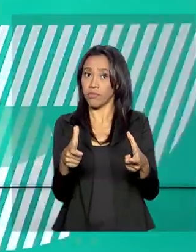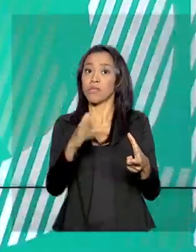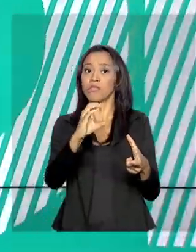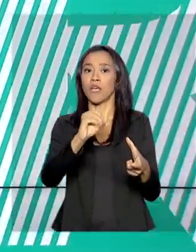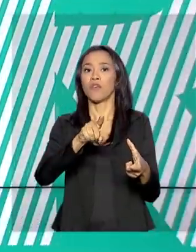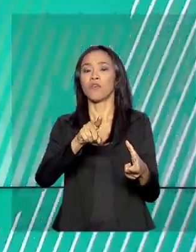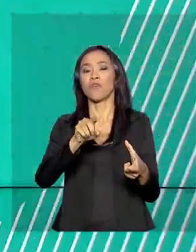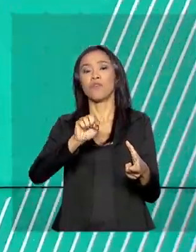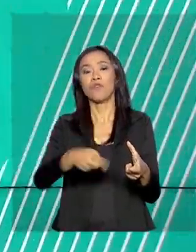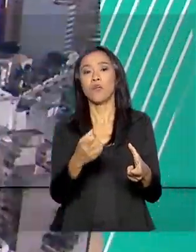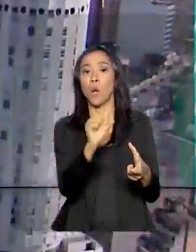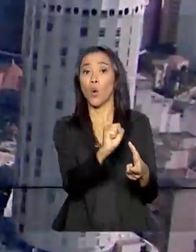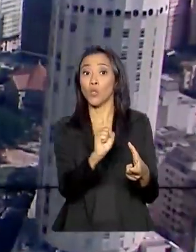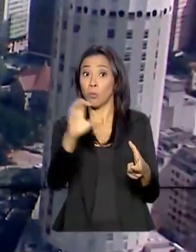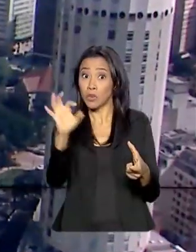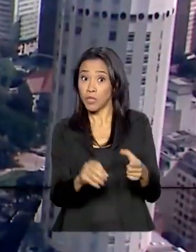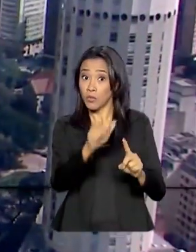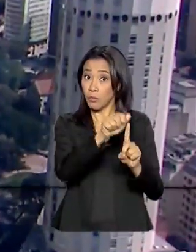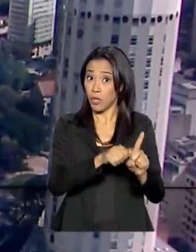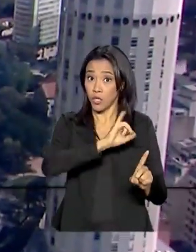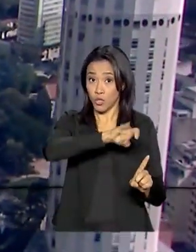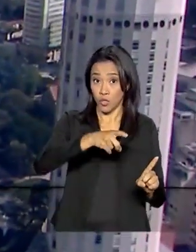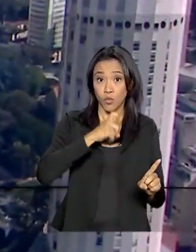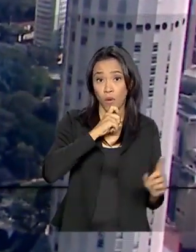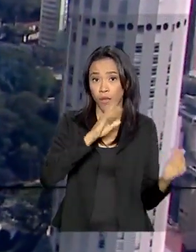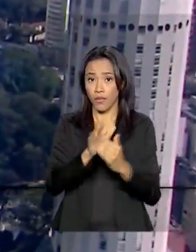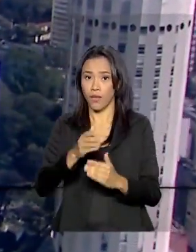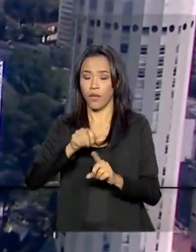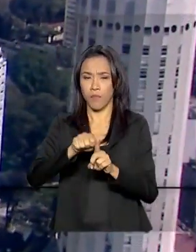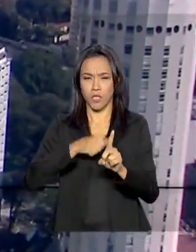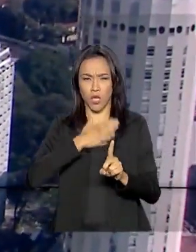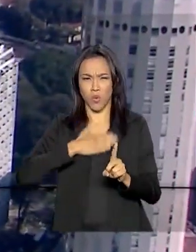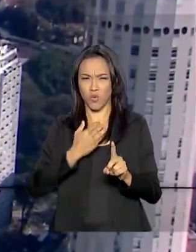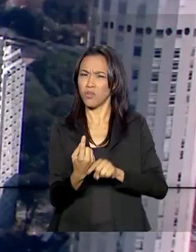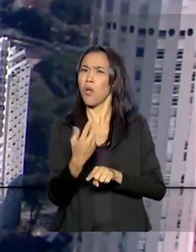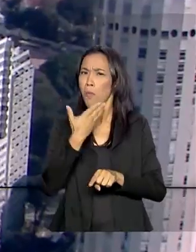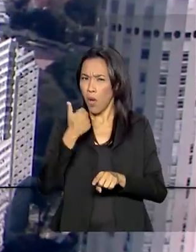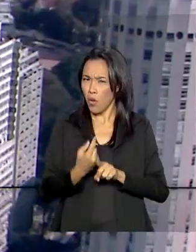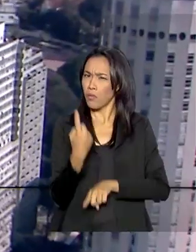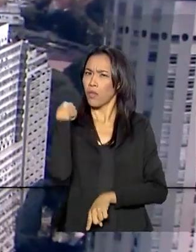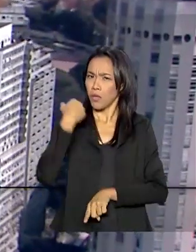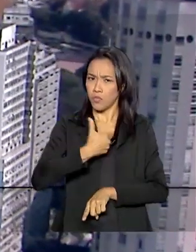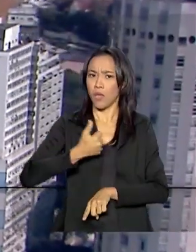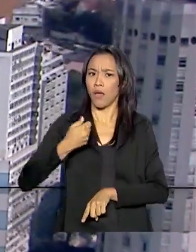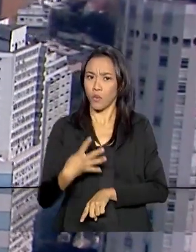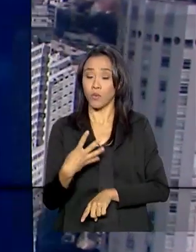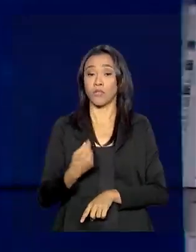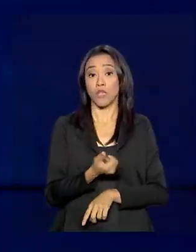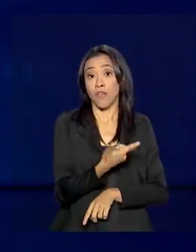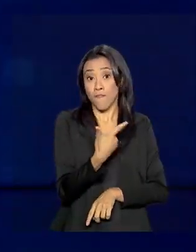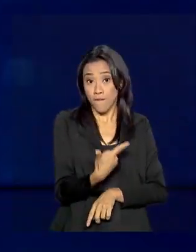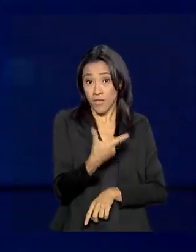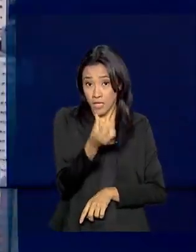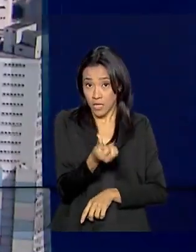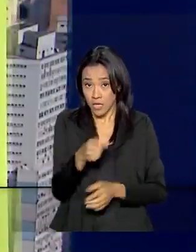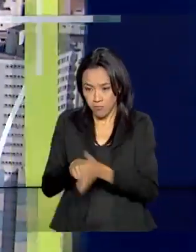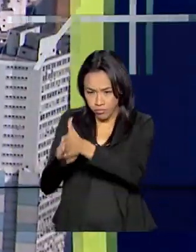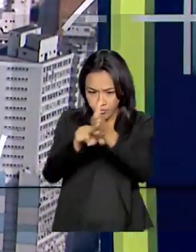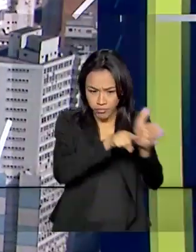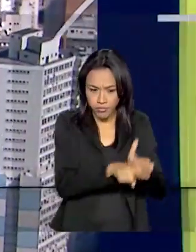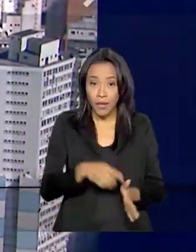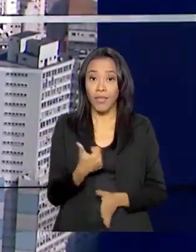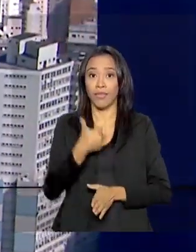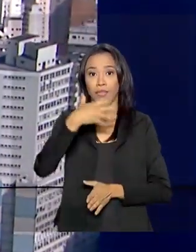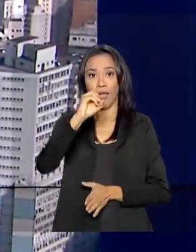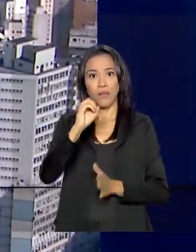% de julho a agosto. É o melhor resultado desde 2014. Dez dos 26 ramos pesquisados ampliaram a